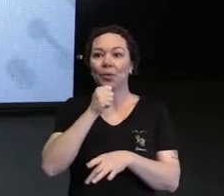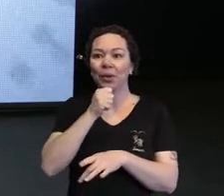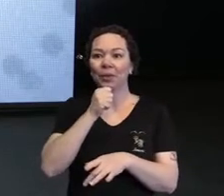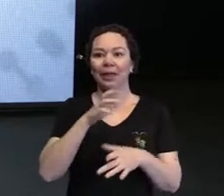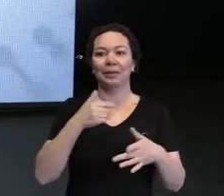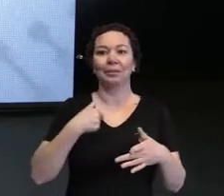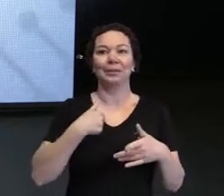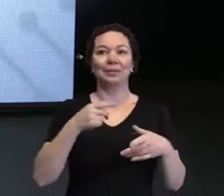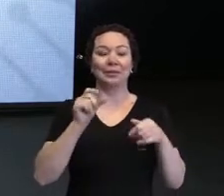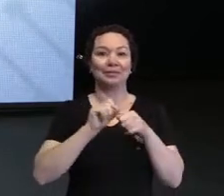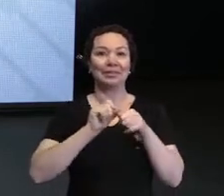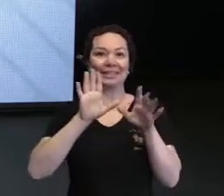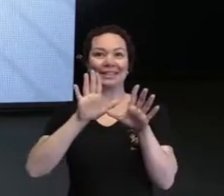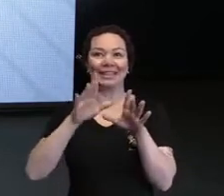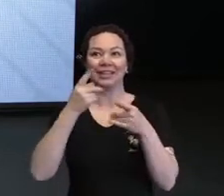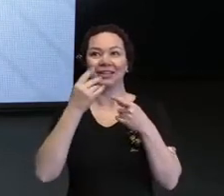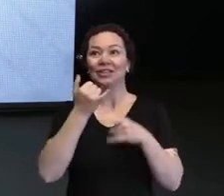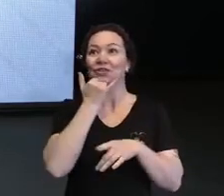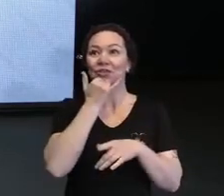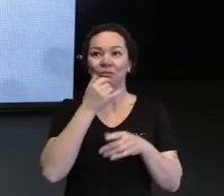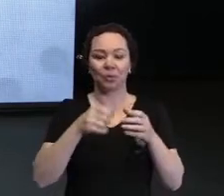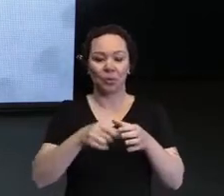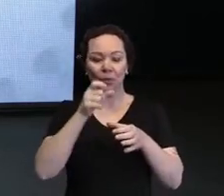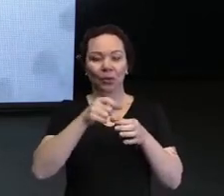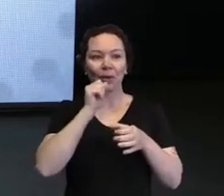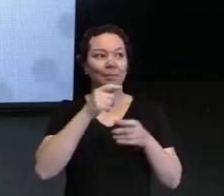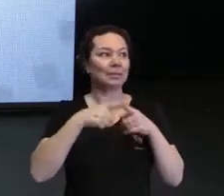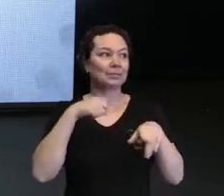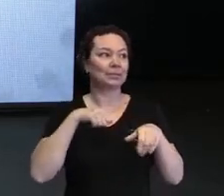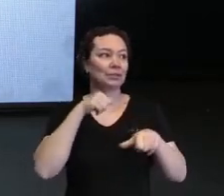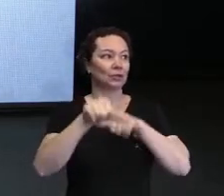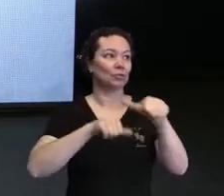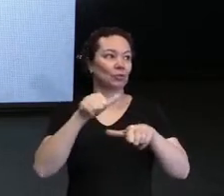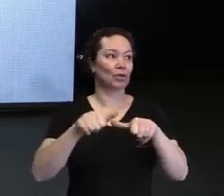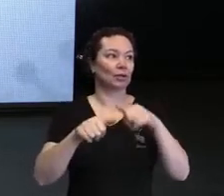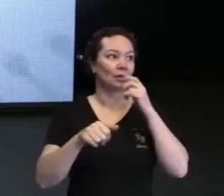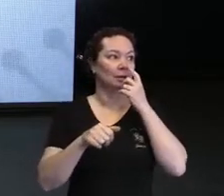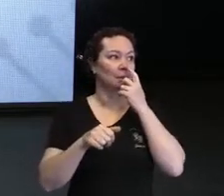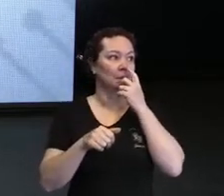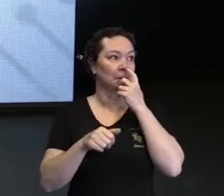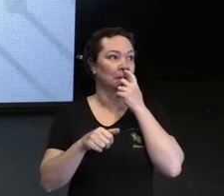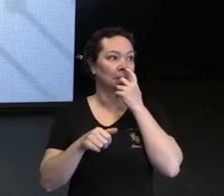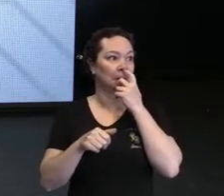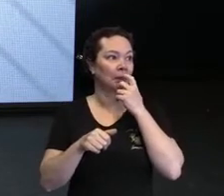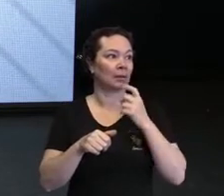para mim? No meu microfone. Mas eu preciso dar mais um pouquinho na sala.